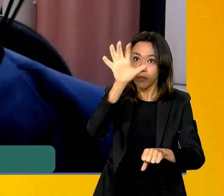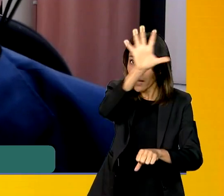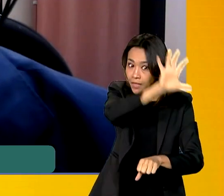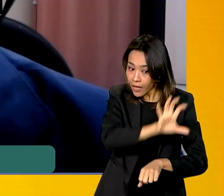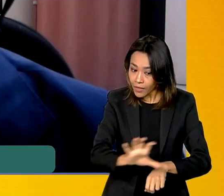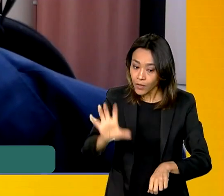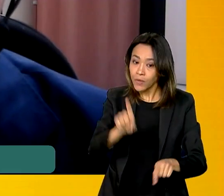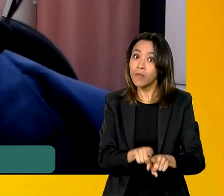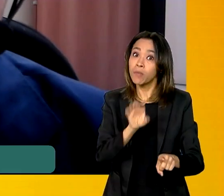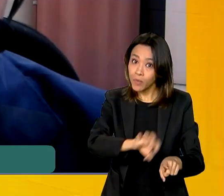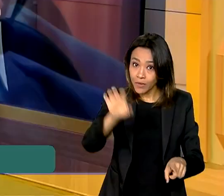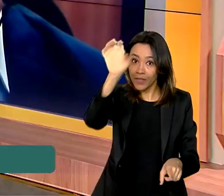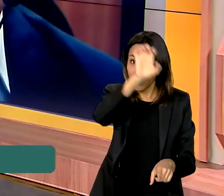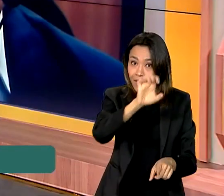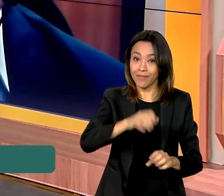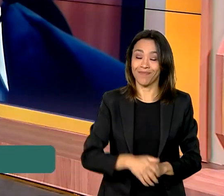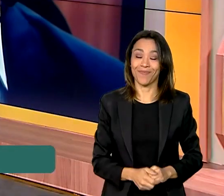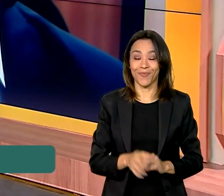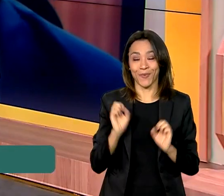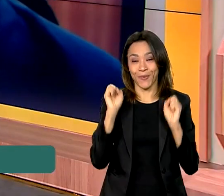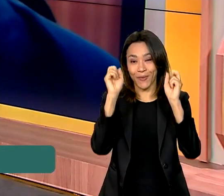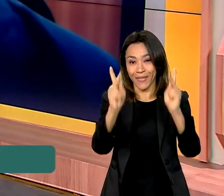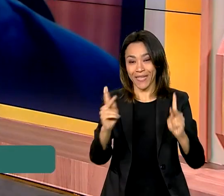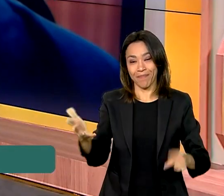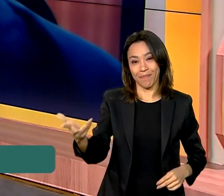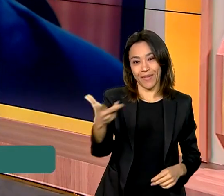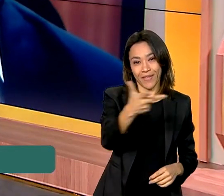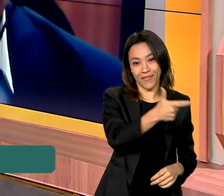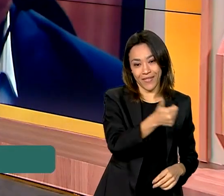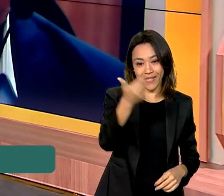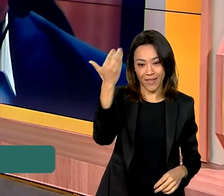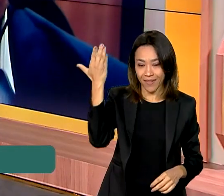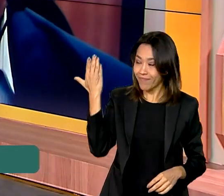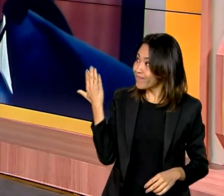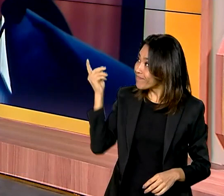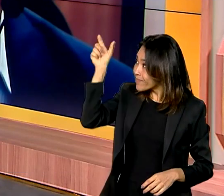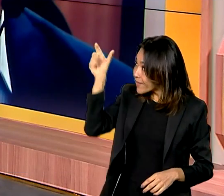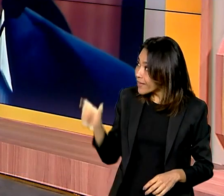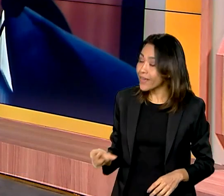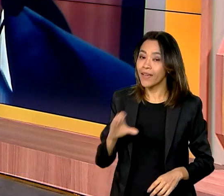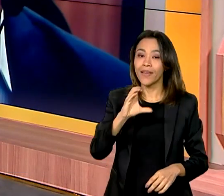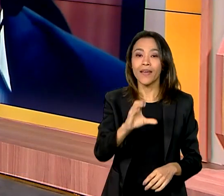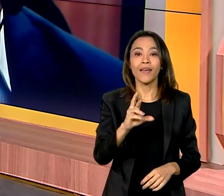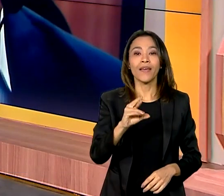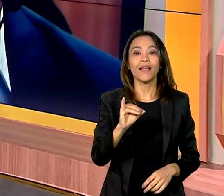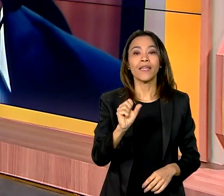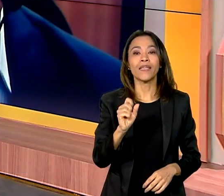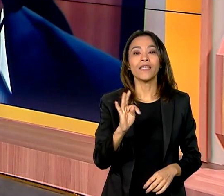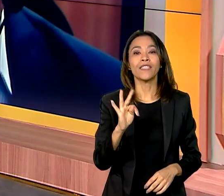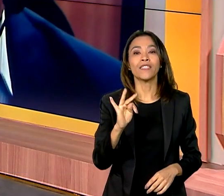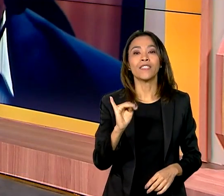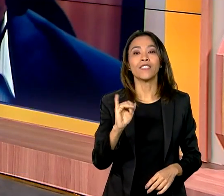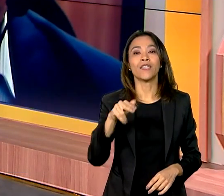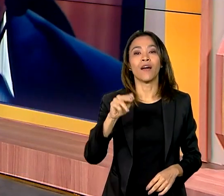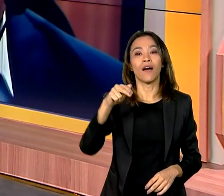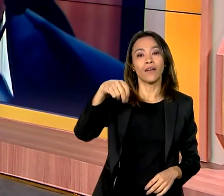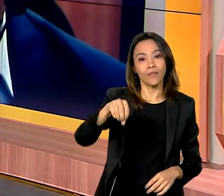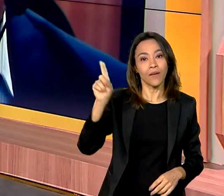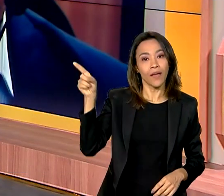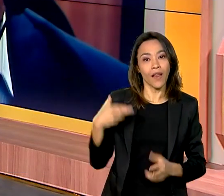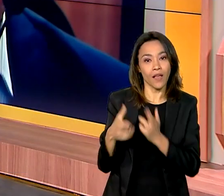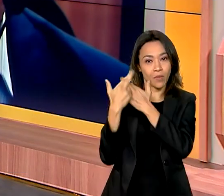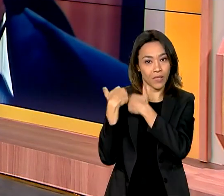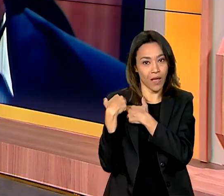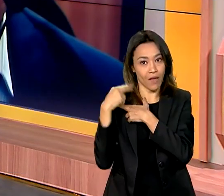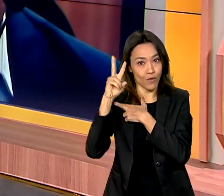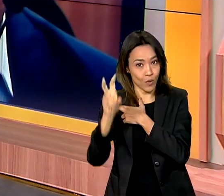vários estados. Ok, maravilha. Eu conversei com o Cristiano Ramalho, ele que é secretário nacional da Pesca Artesanal.